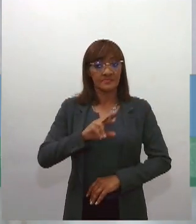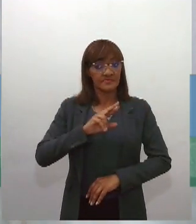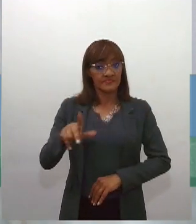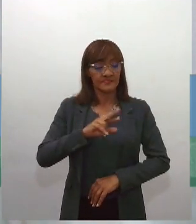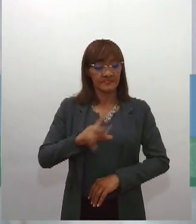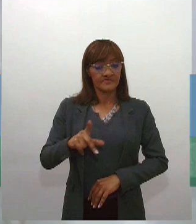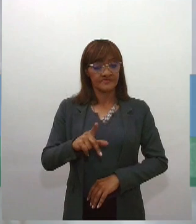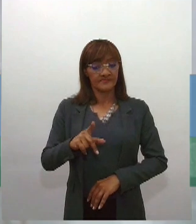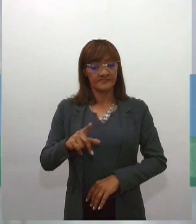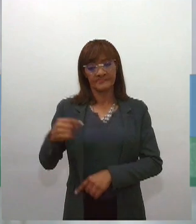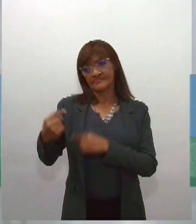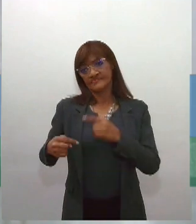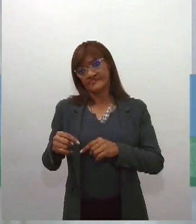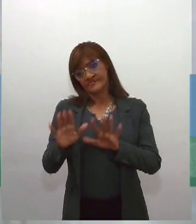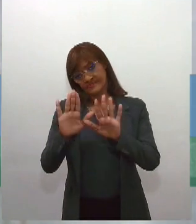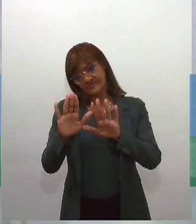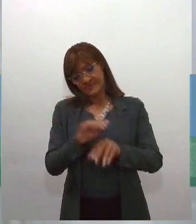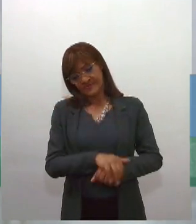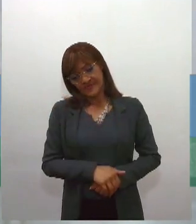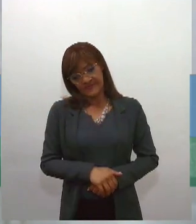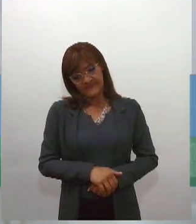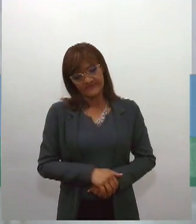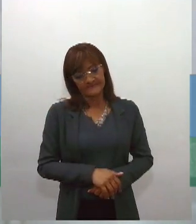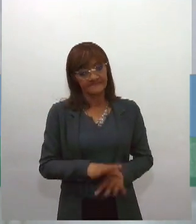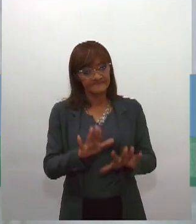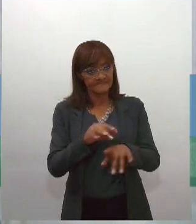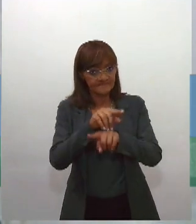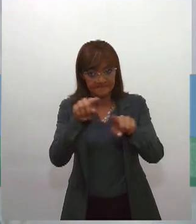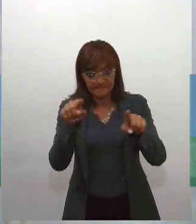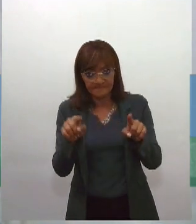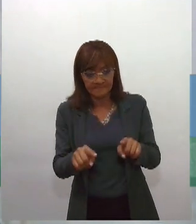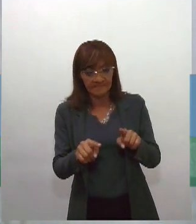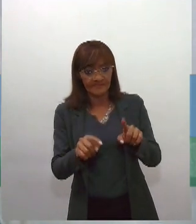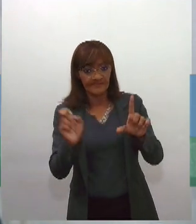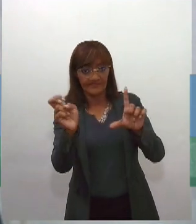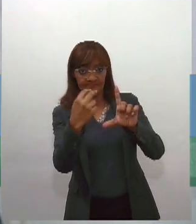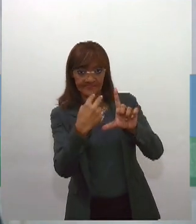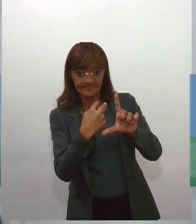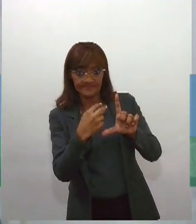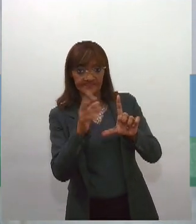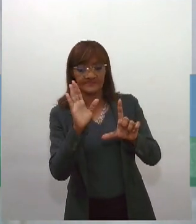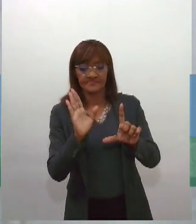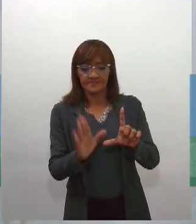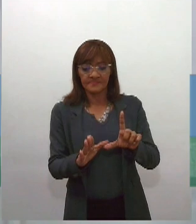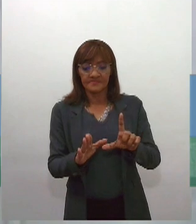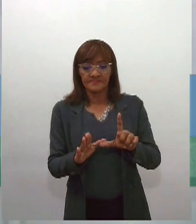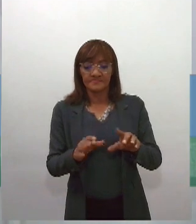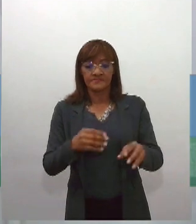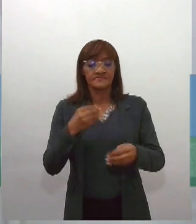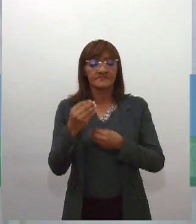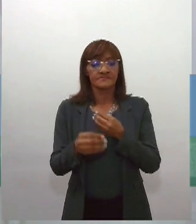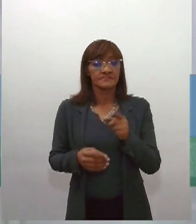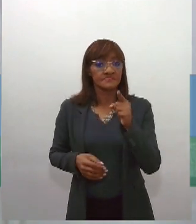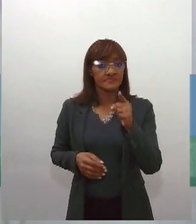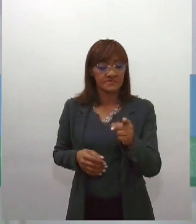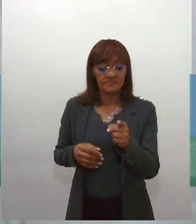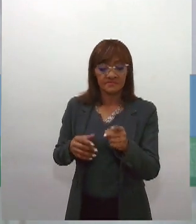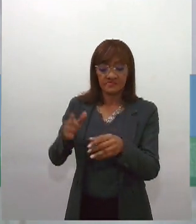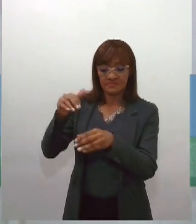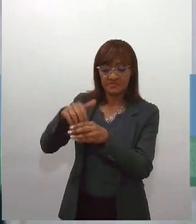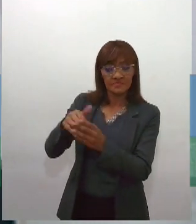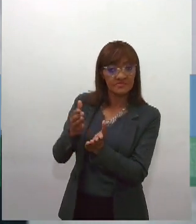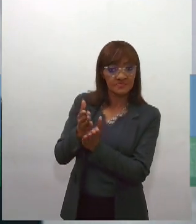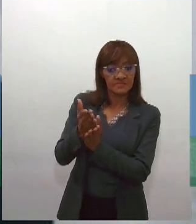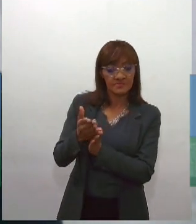falando do ponto de vista prático aqui, para quem está nos ouvindo, para você aprovar uma PEC, você precisa ter,